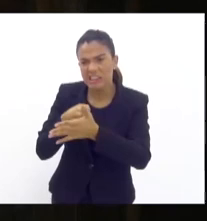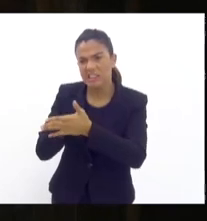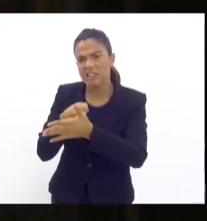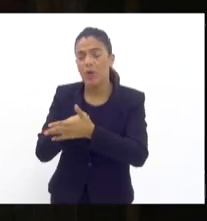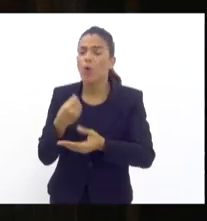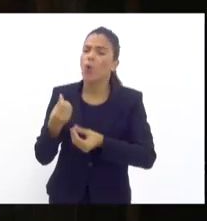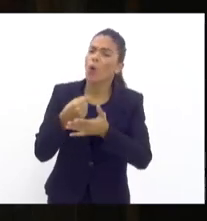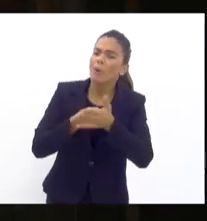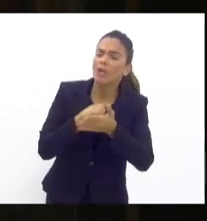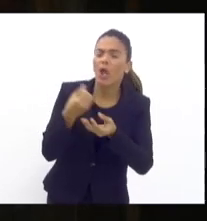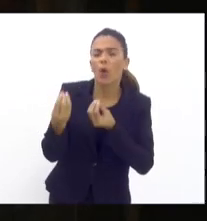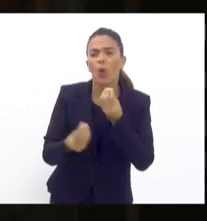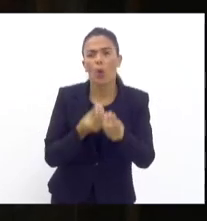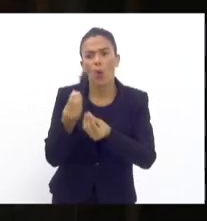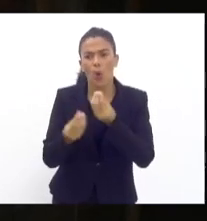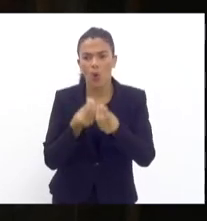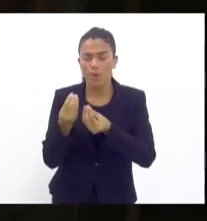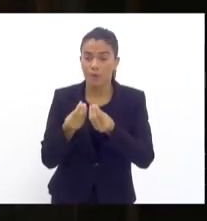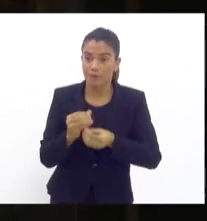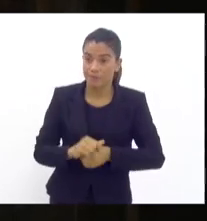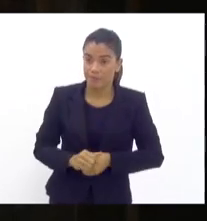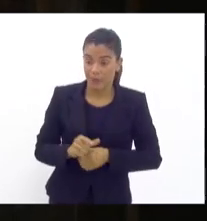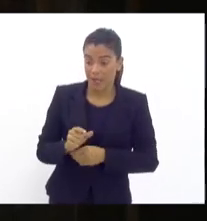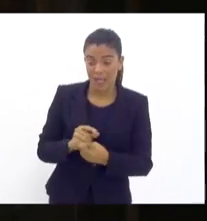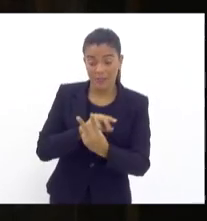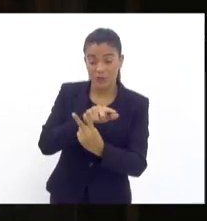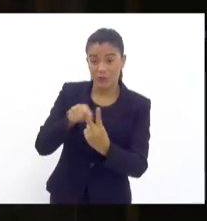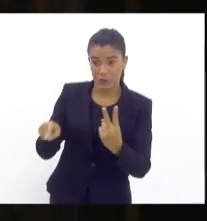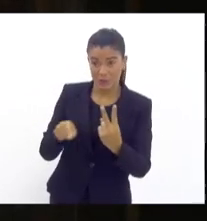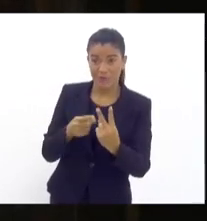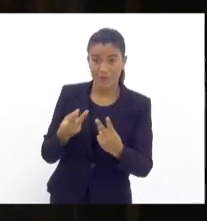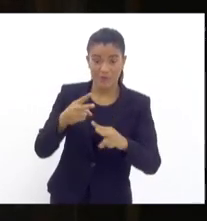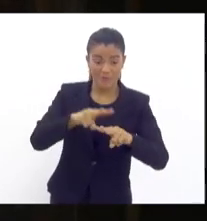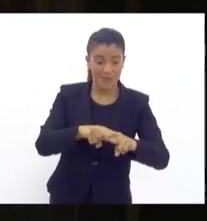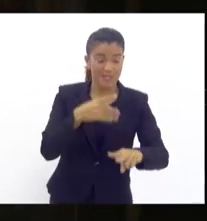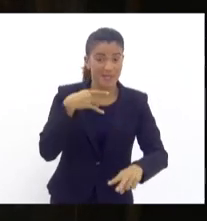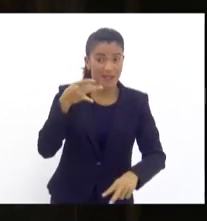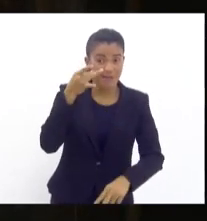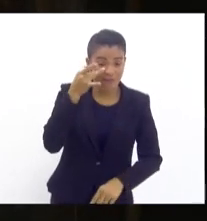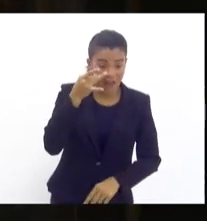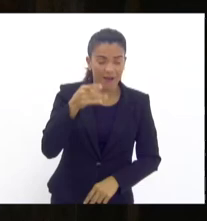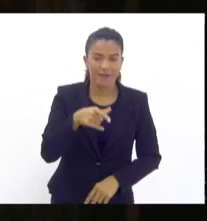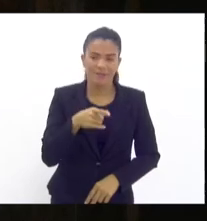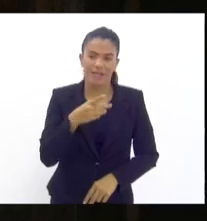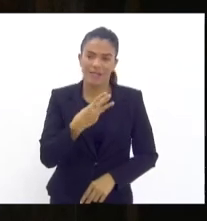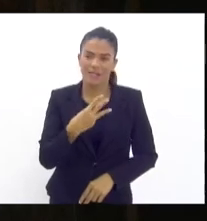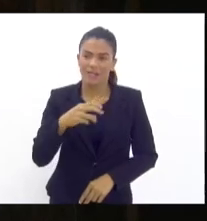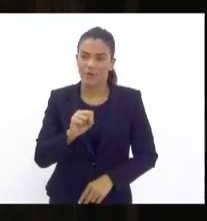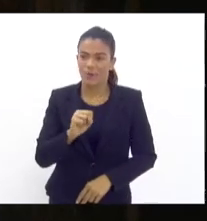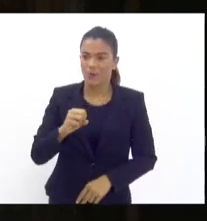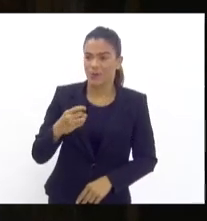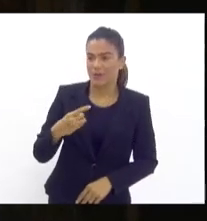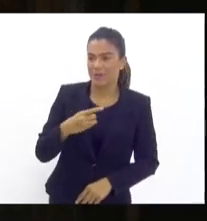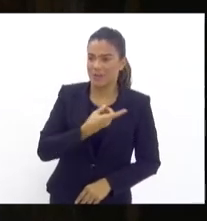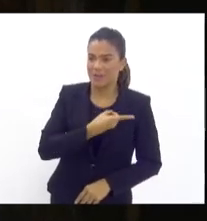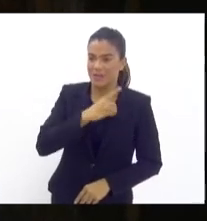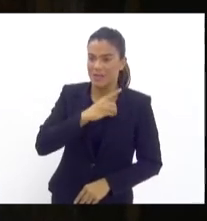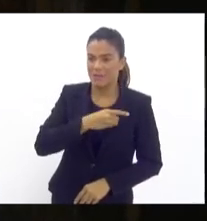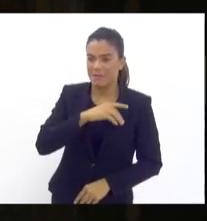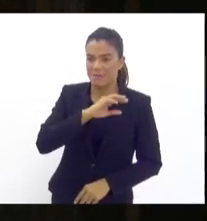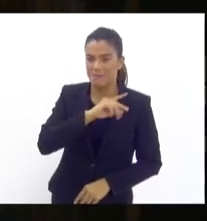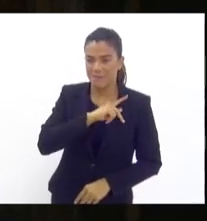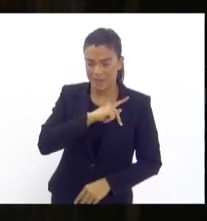Combater como? Essa dupla, por exemplo, que foi presa em flagrante por nós, na 38DP, por policiais civis da